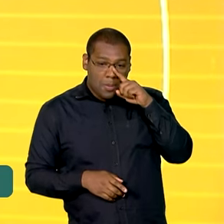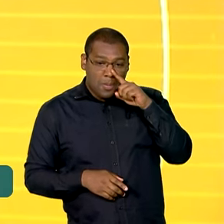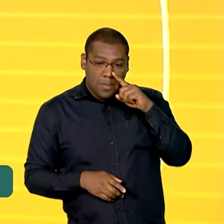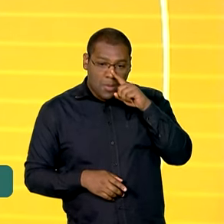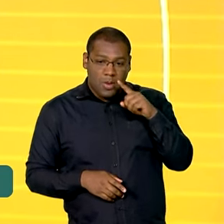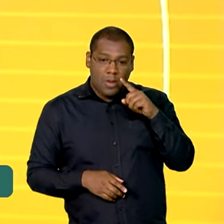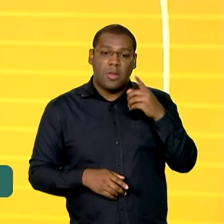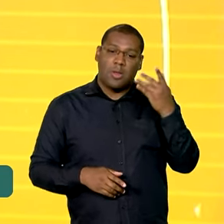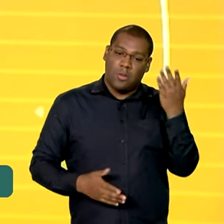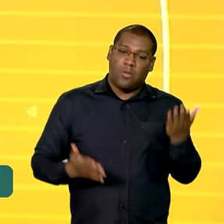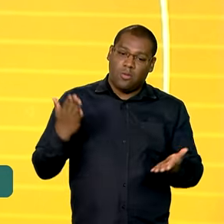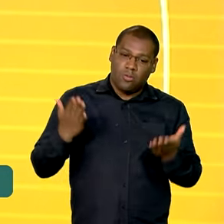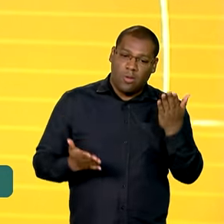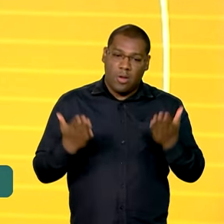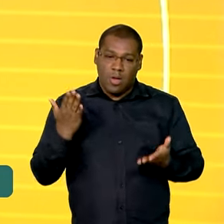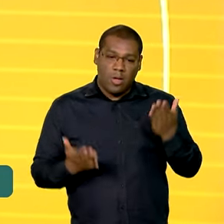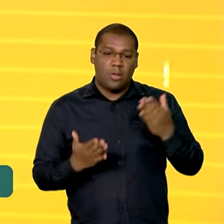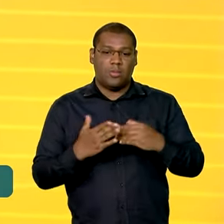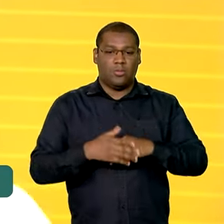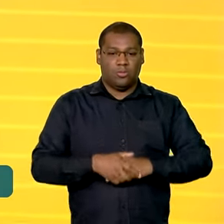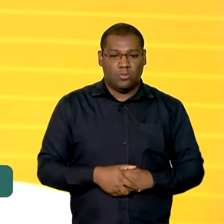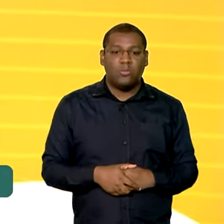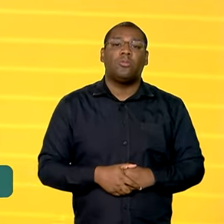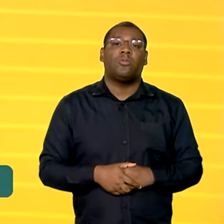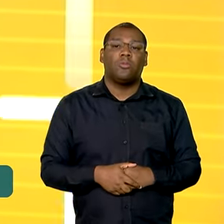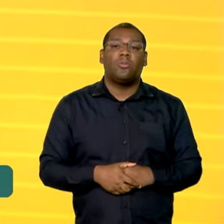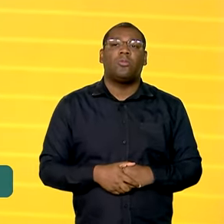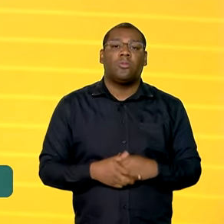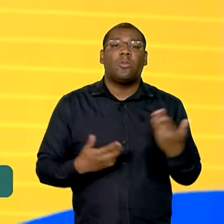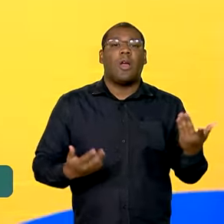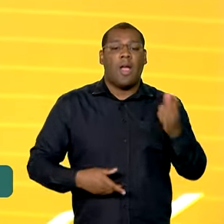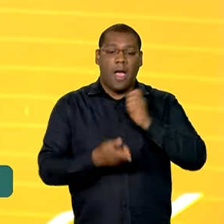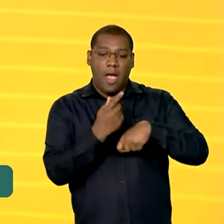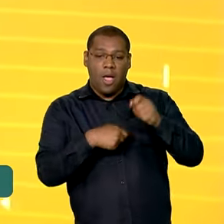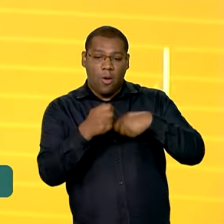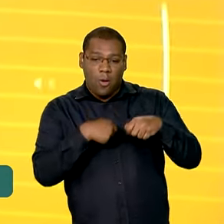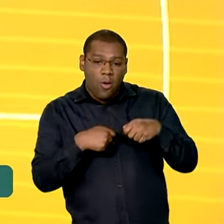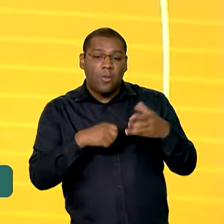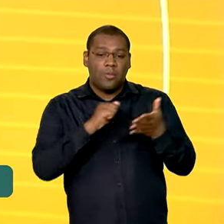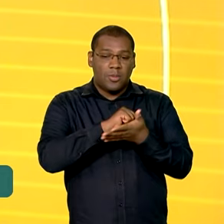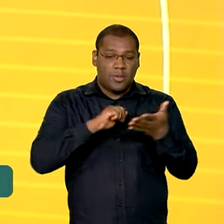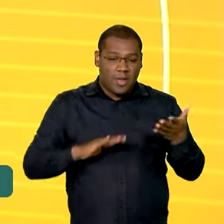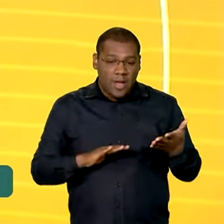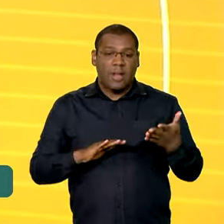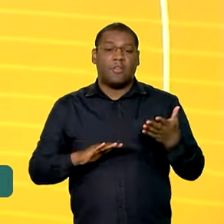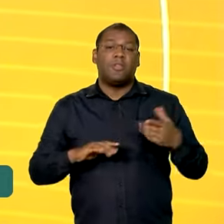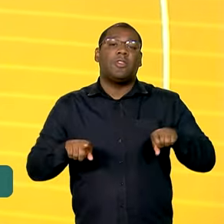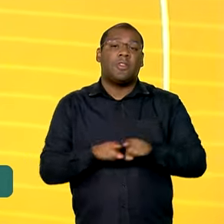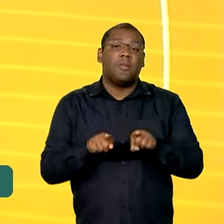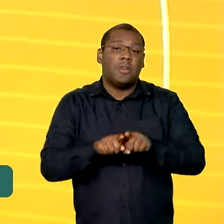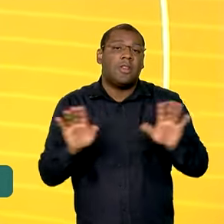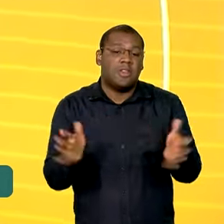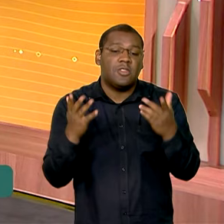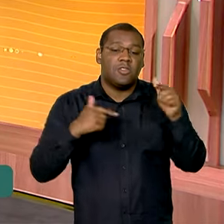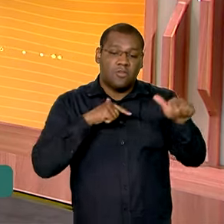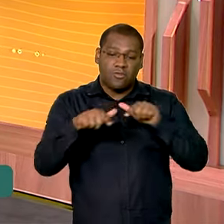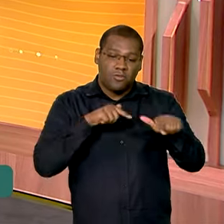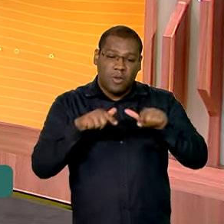Central, essa decisão também implica em equilíbrio do nível de atividade econômica e incentivo ao pleno emprego.